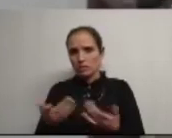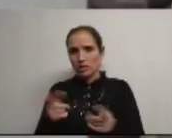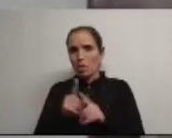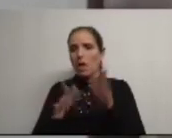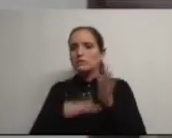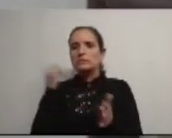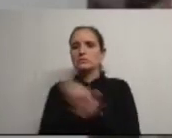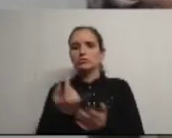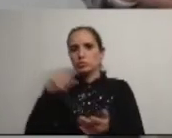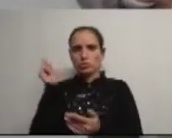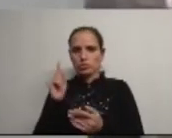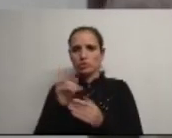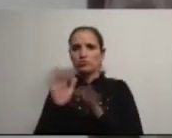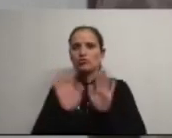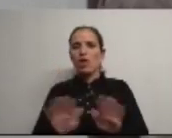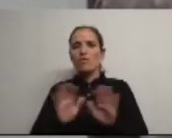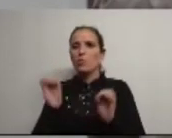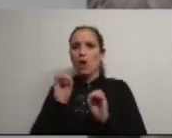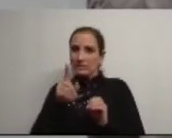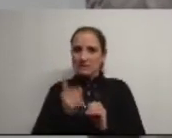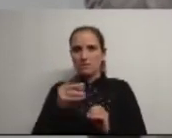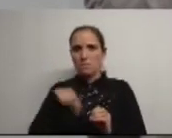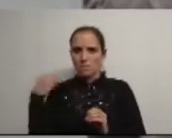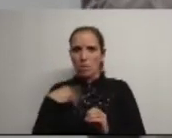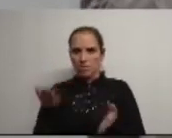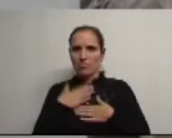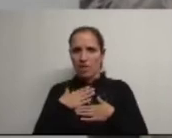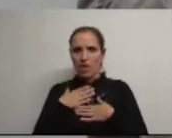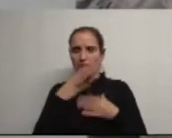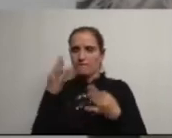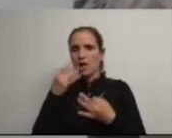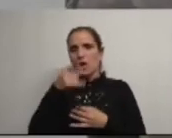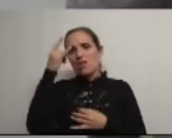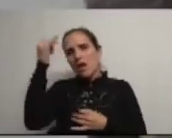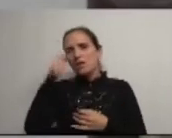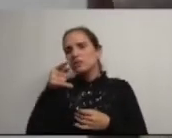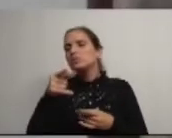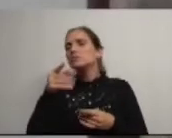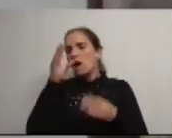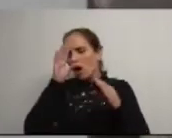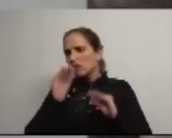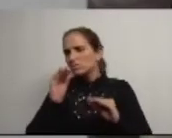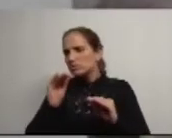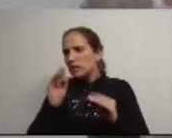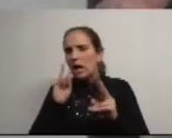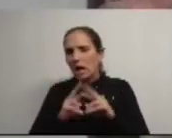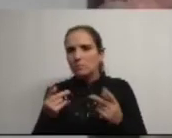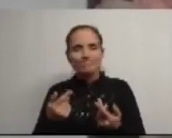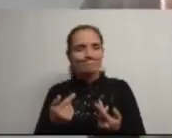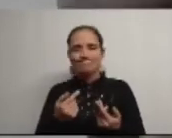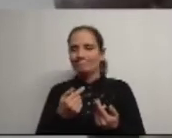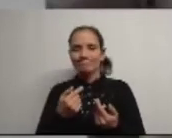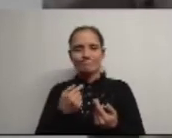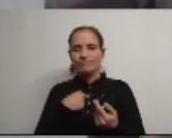definitivas não estáveis e isso preocupa esta ideia da autarquia educadora não me convence